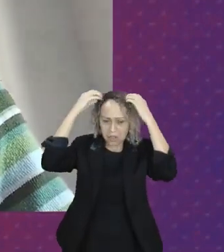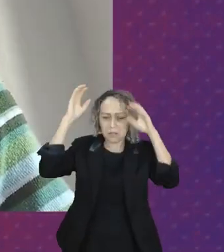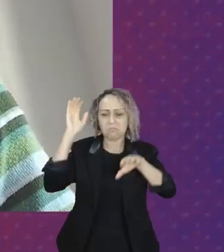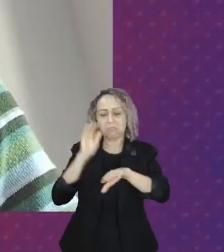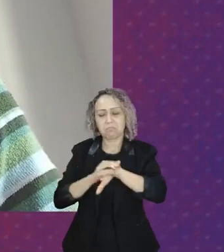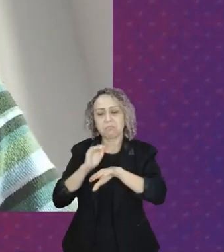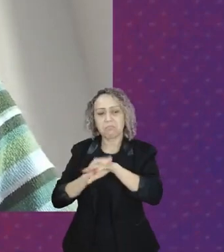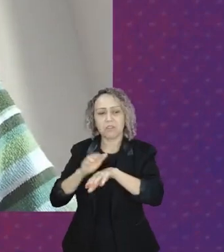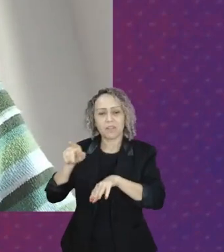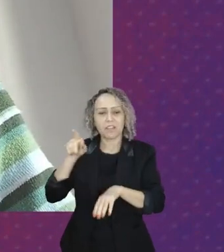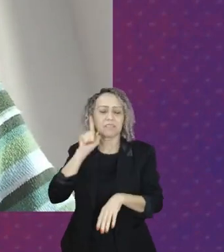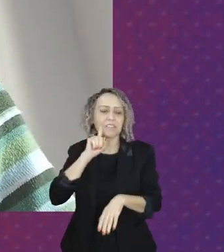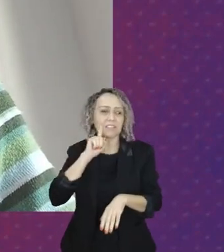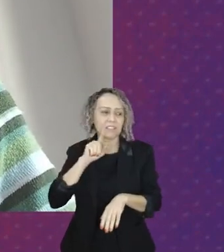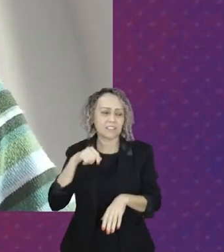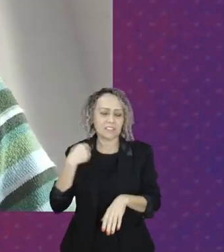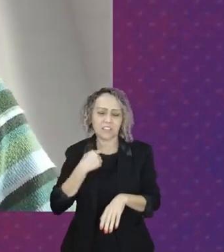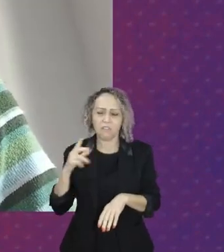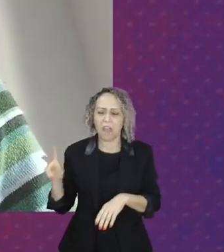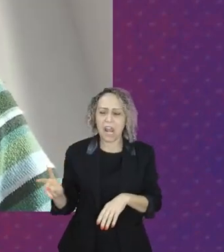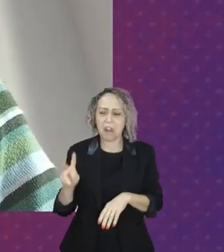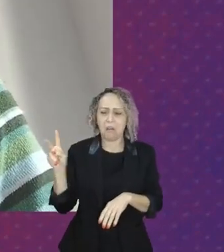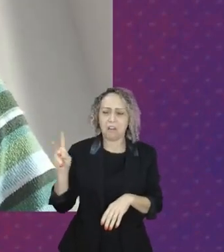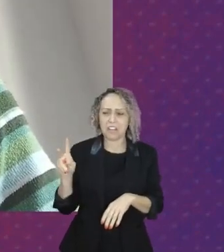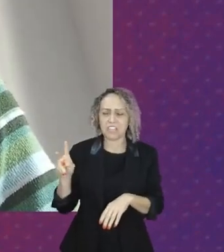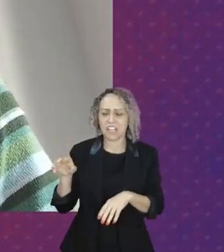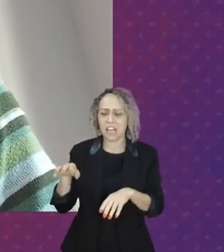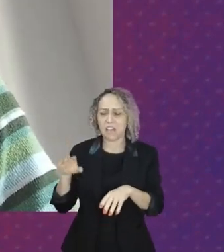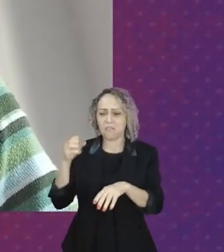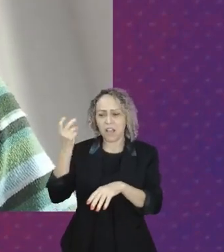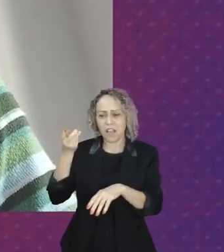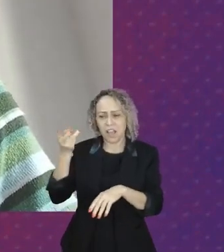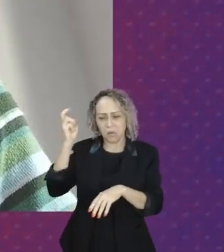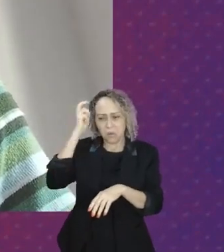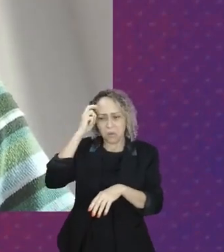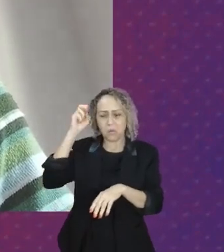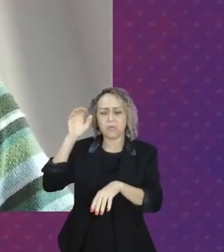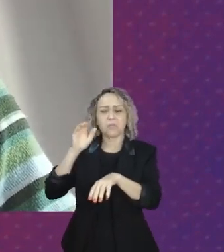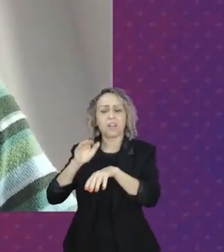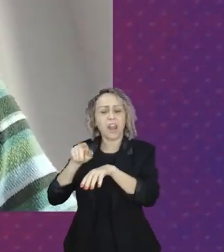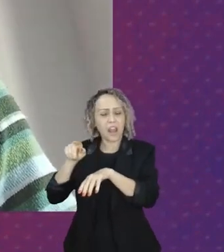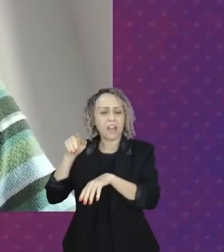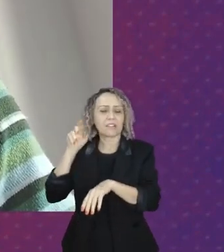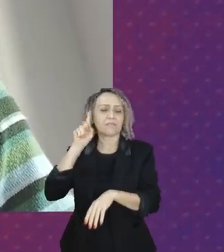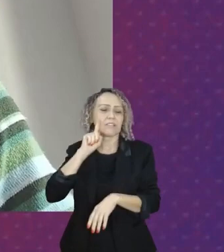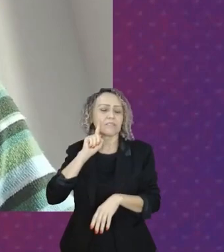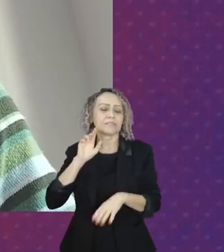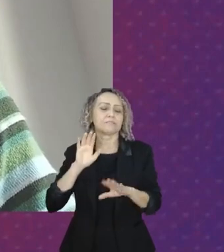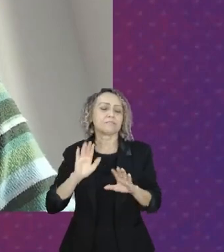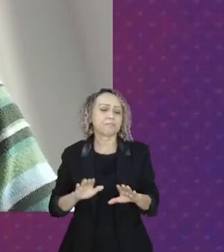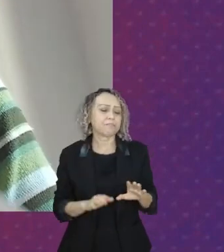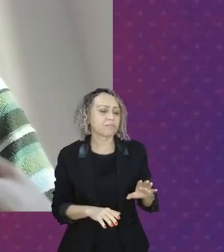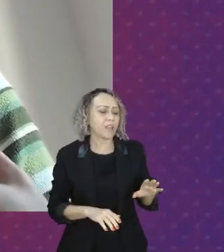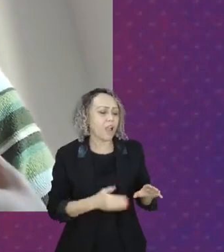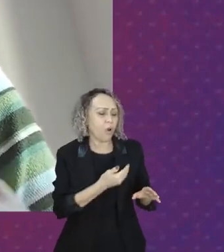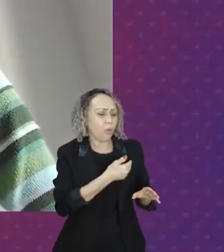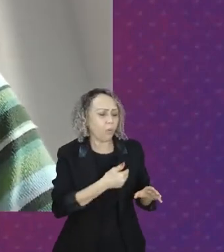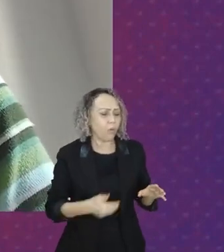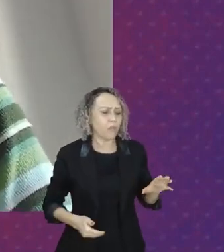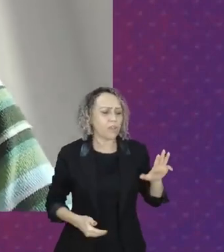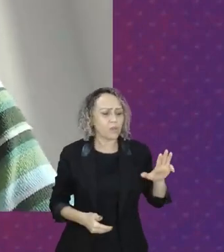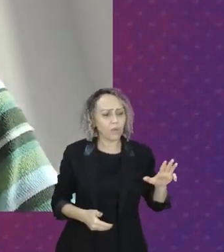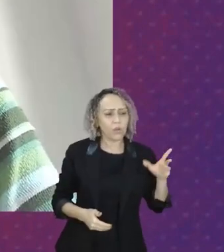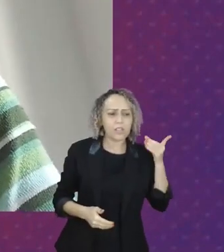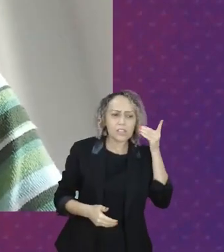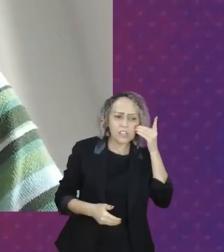às questões americanas. E os governos do PT trouxeram a nossa valorização, a